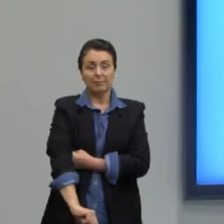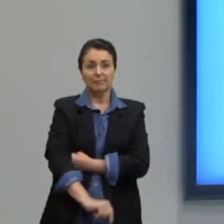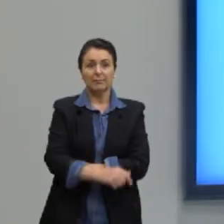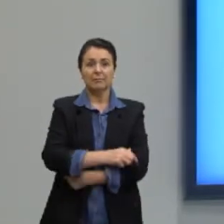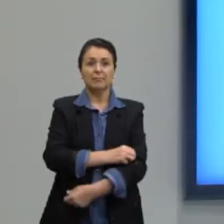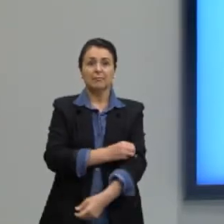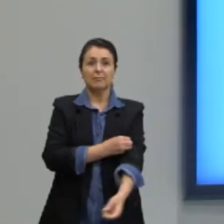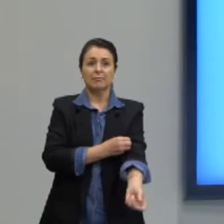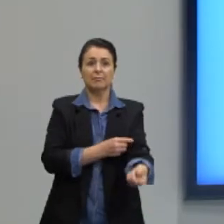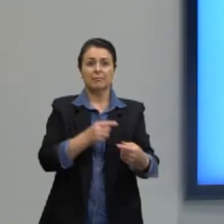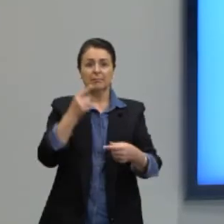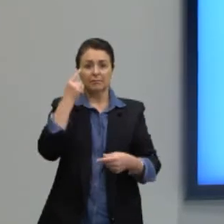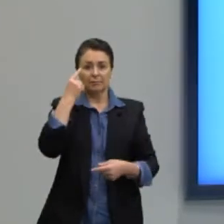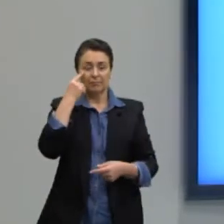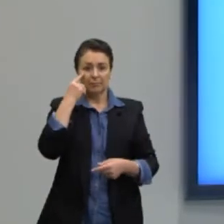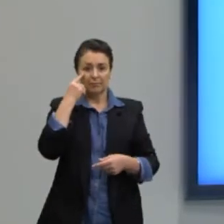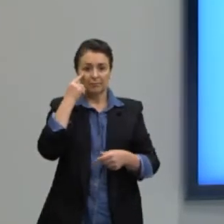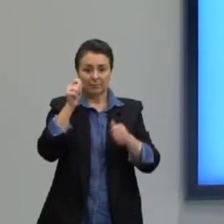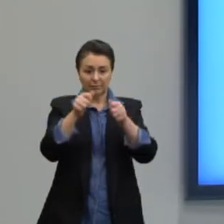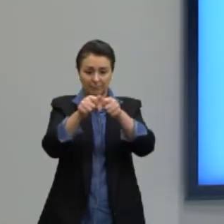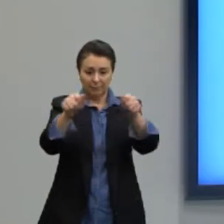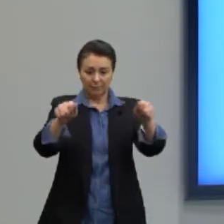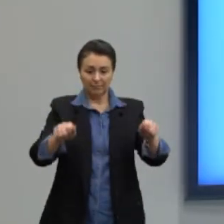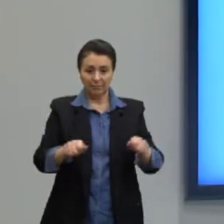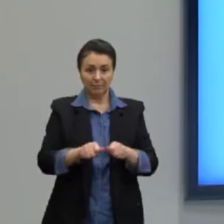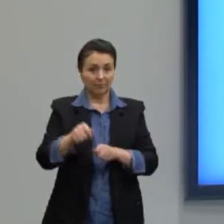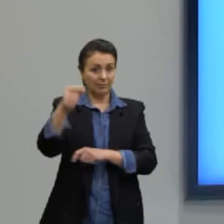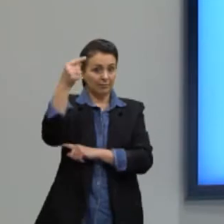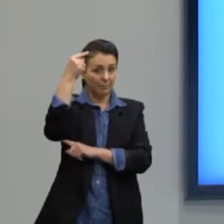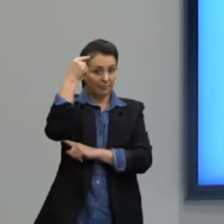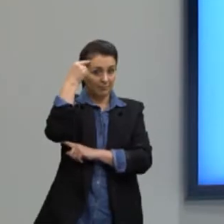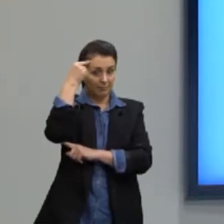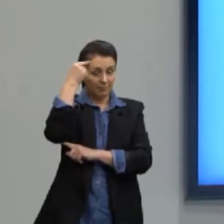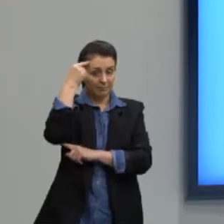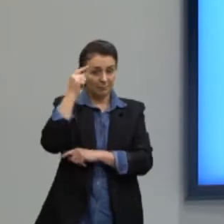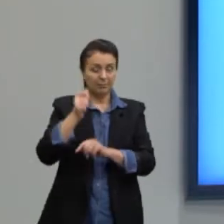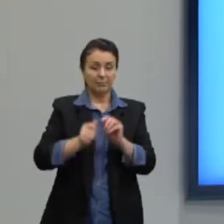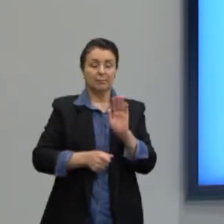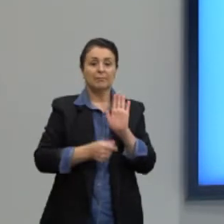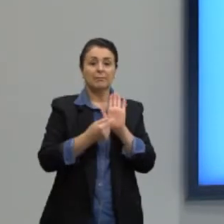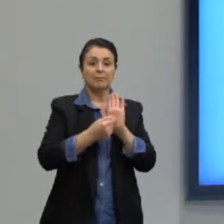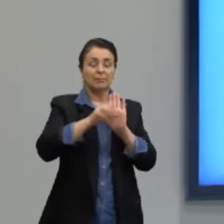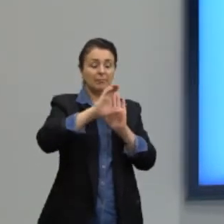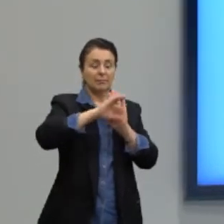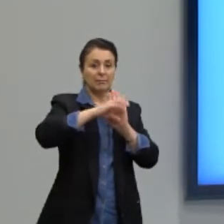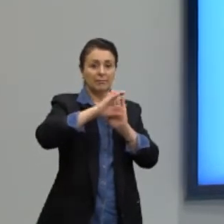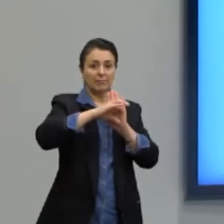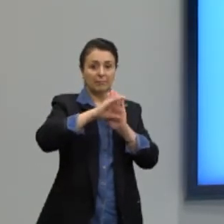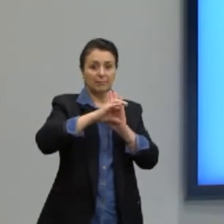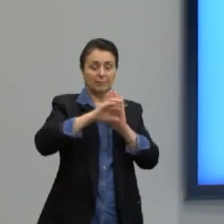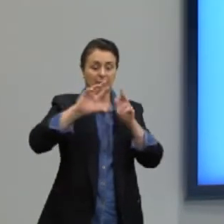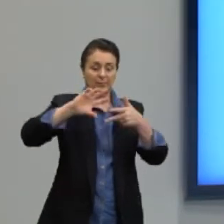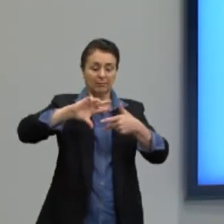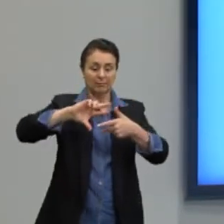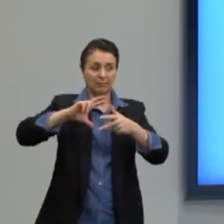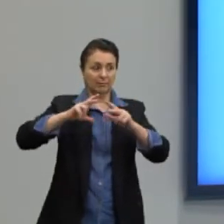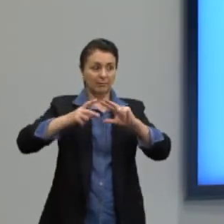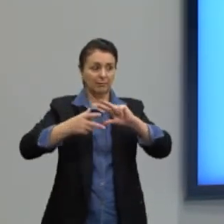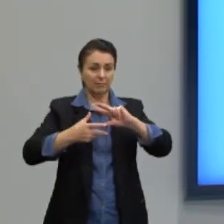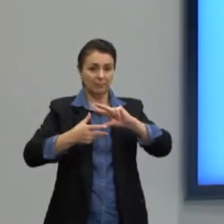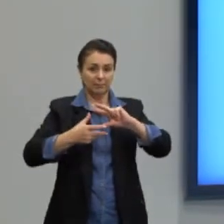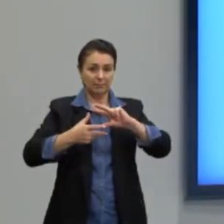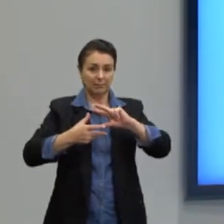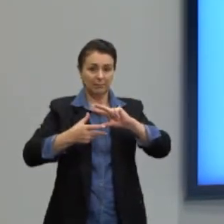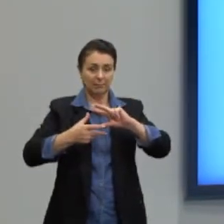mapa mental, né? Que traz os conceitos que nós vamos trabalhar em cima dos poliedros. Então, aqui no centro, um